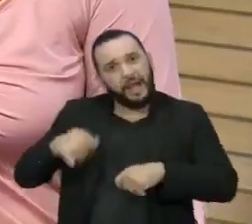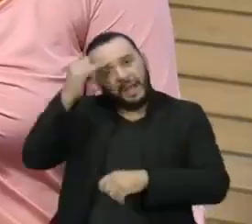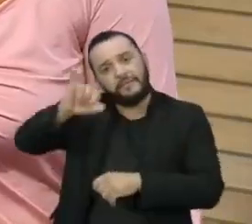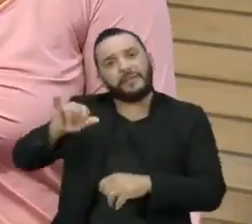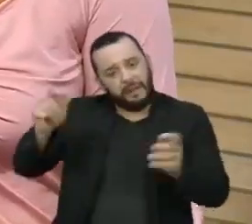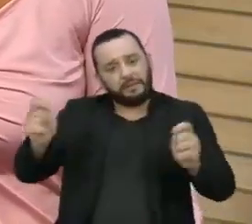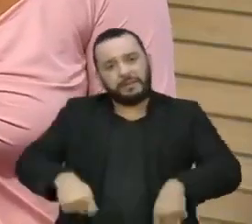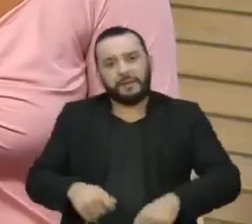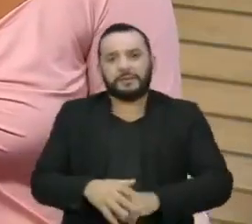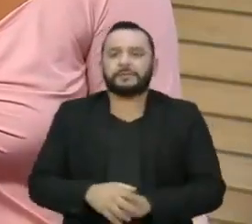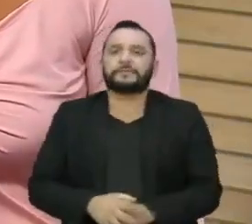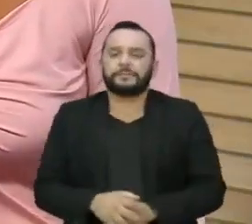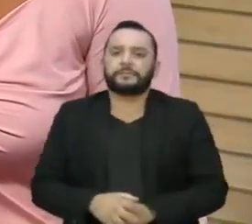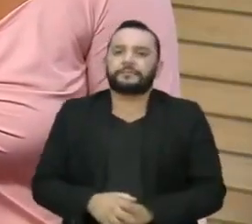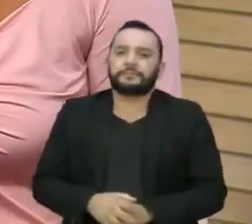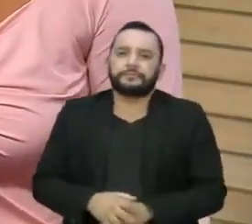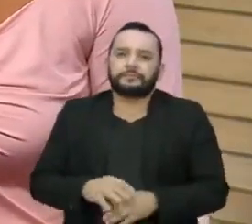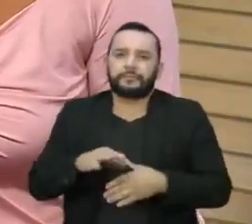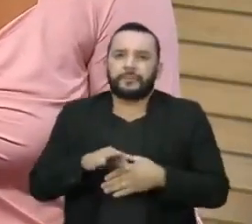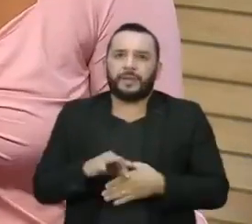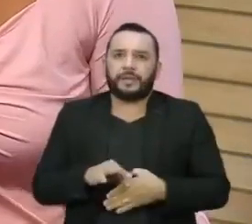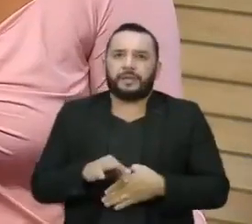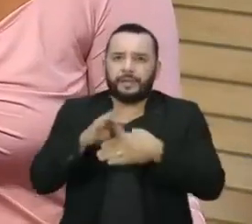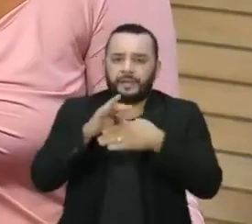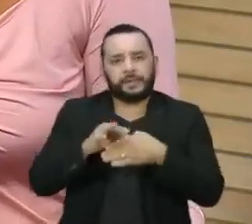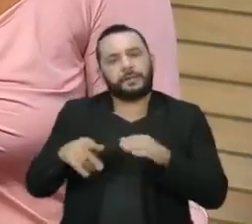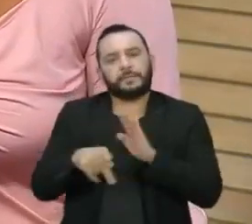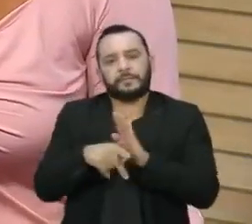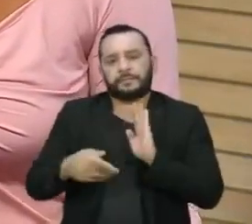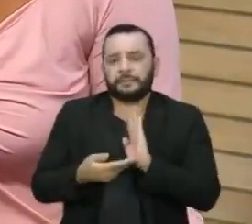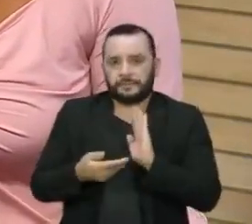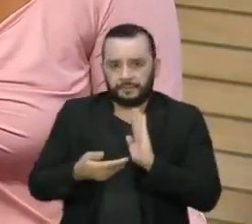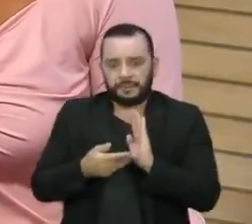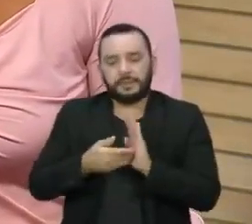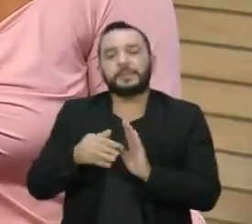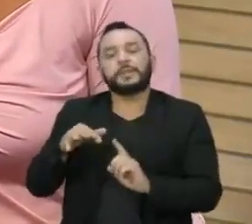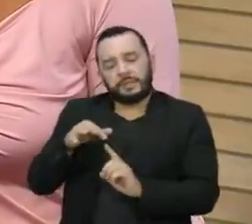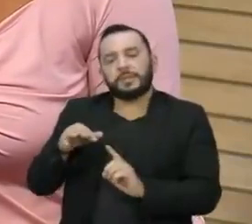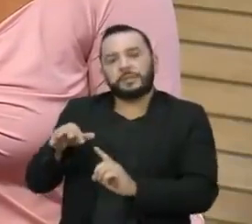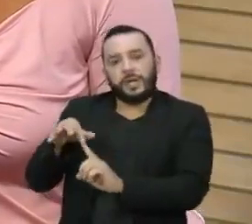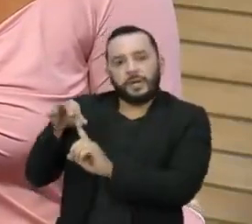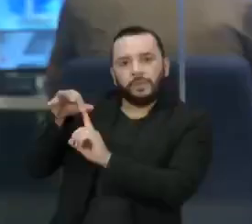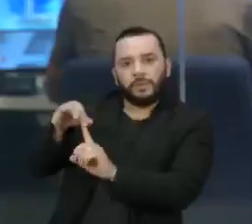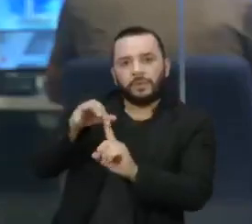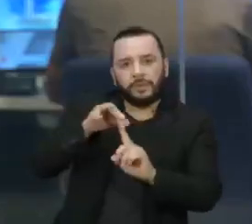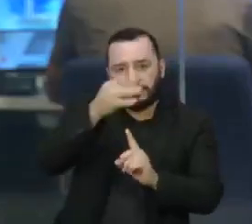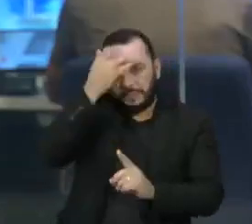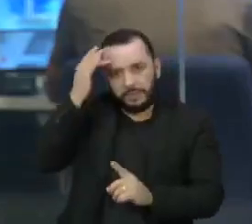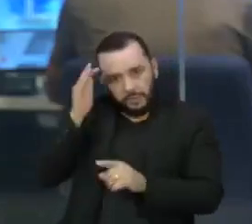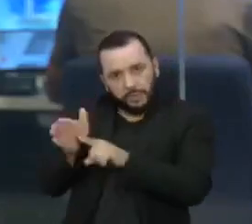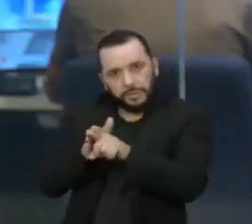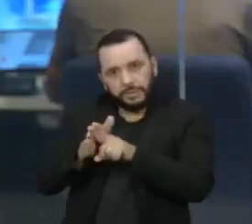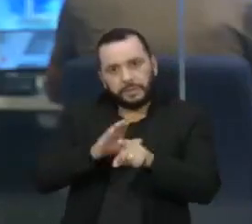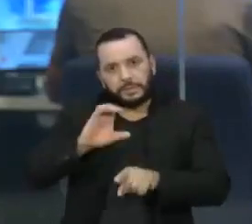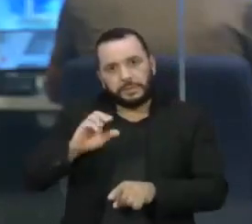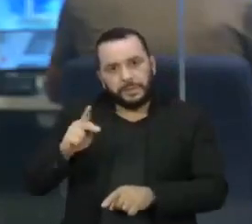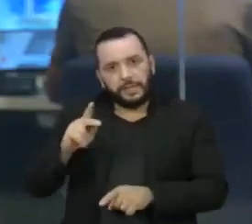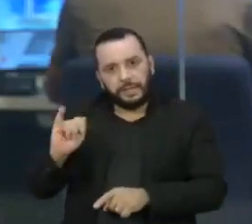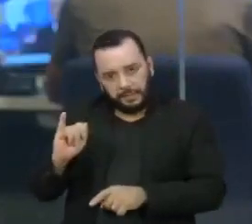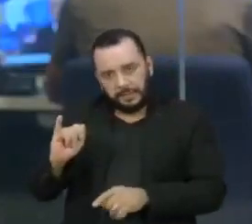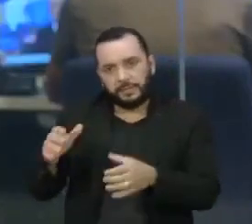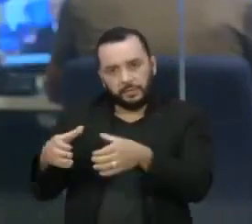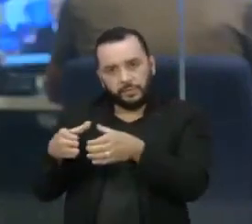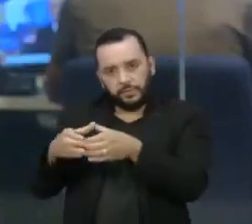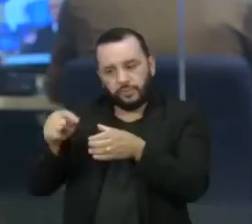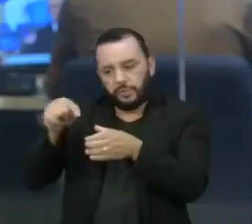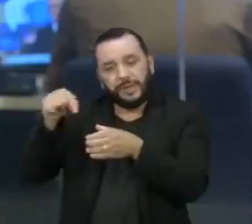As lideranças do Senado nomearam os membros da Comissão Parlamentar de Inquérito da Covid-19. A CPI vai investigar o